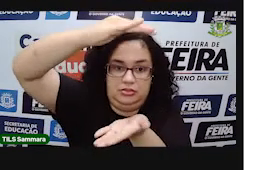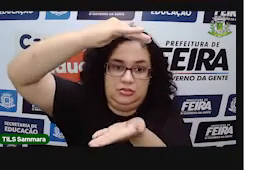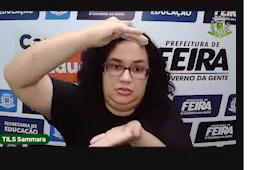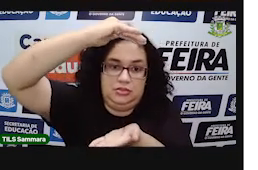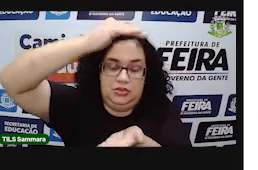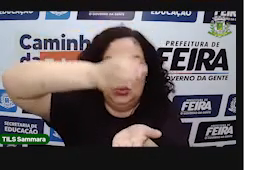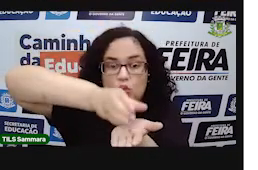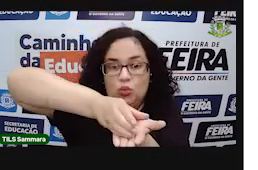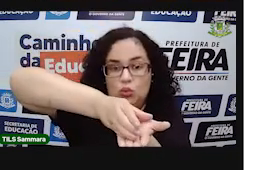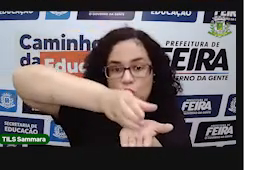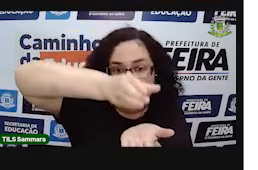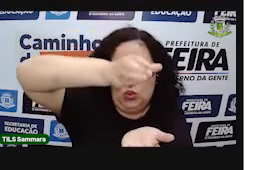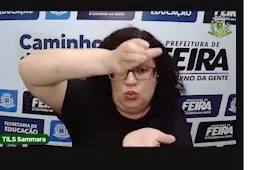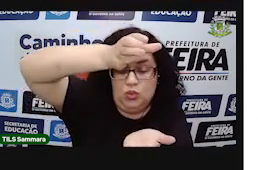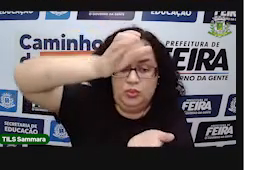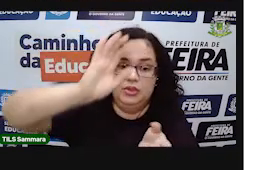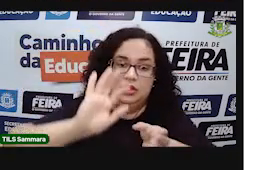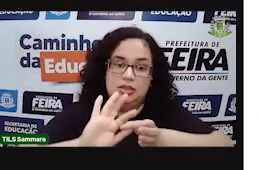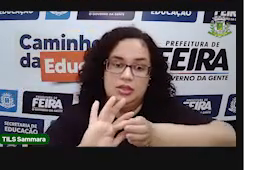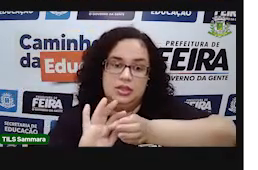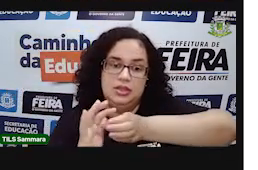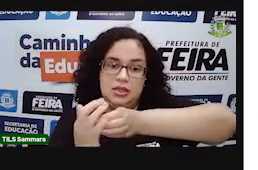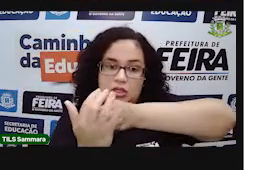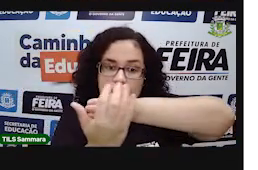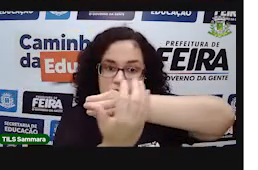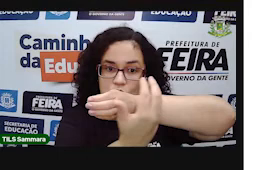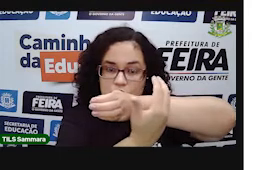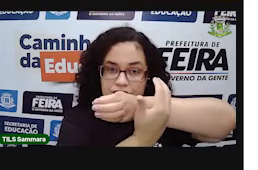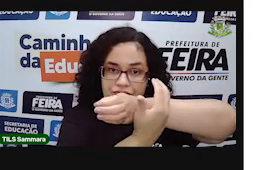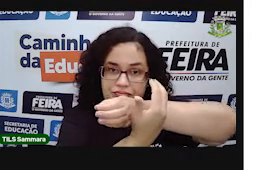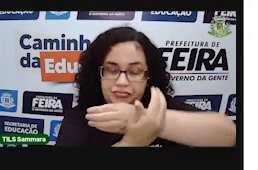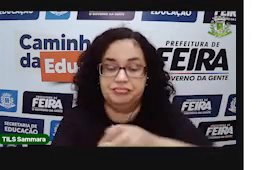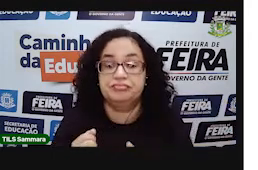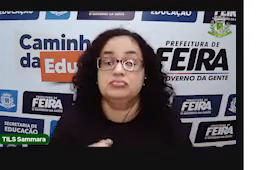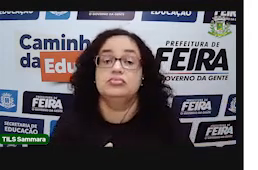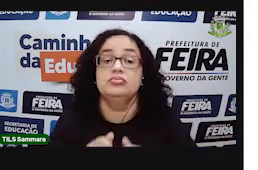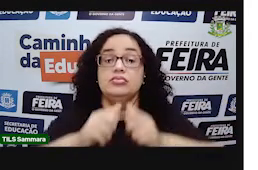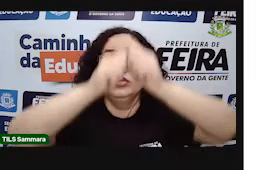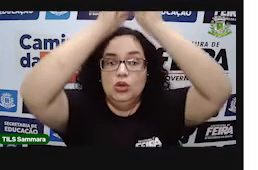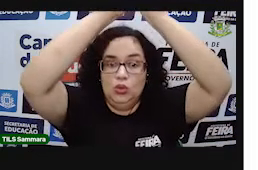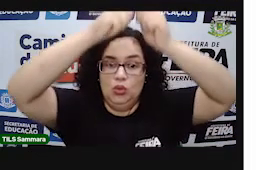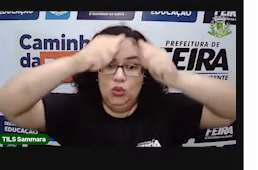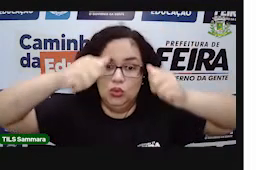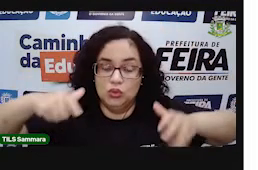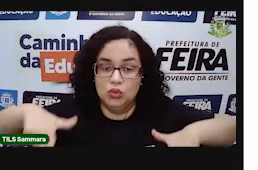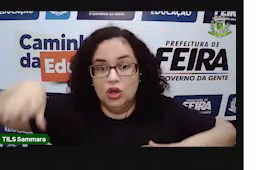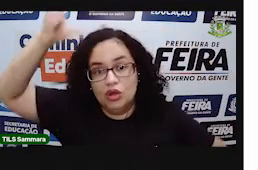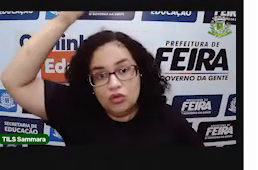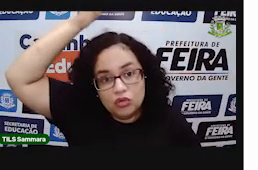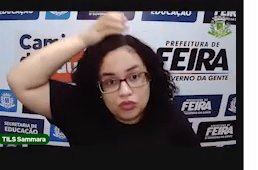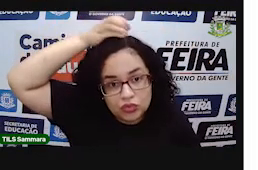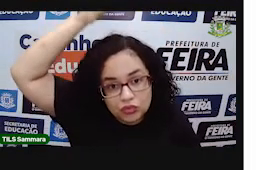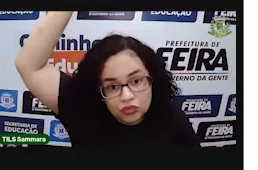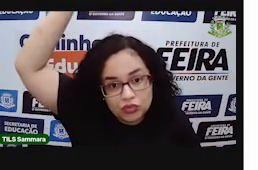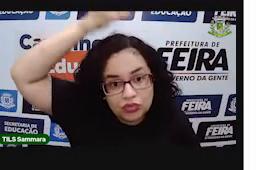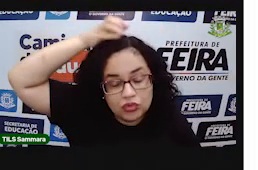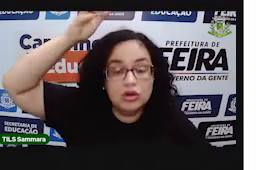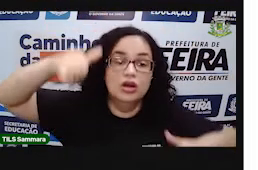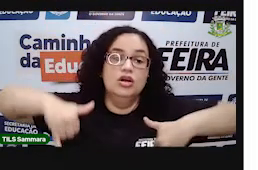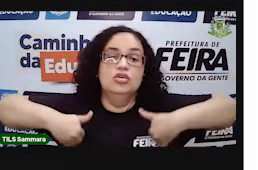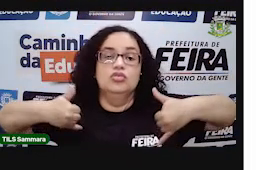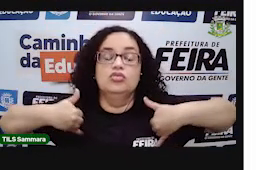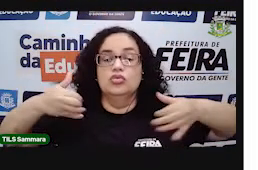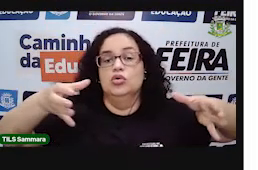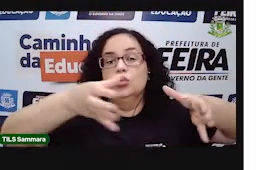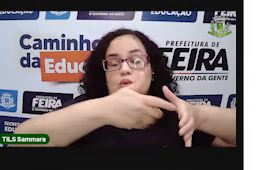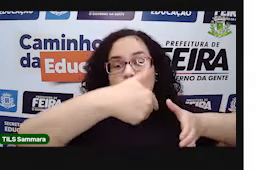que é um cilindro. O copo tem esse formato arredondado. E o cone, que é o chapéuzinho de aniversário.